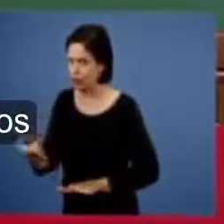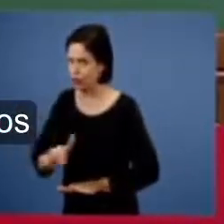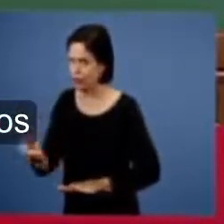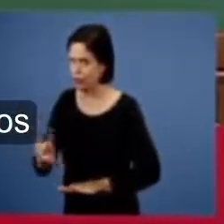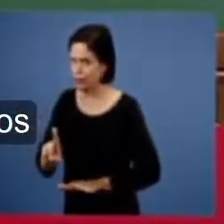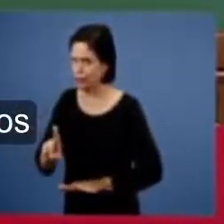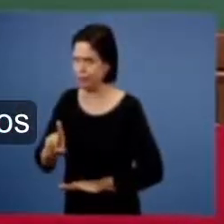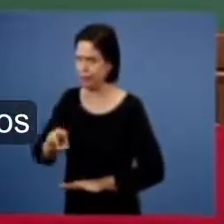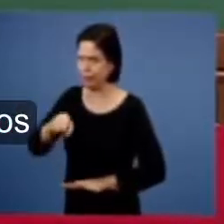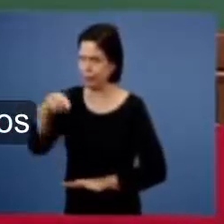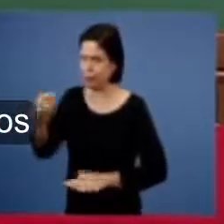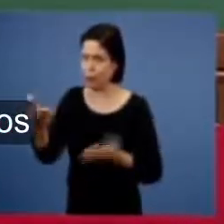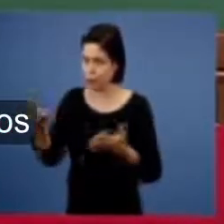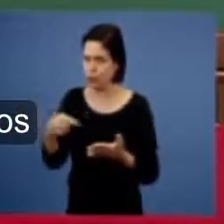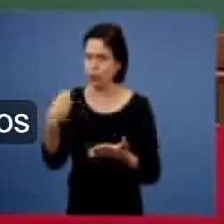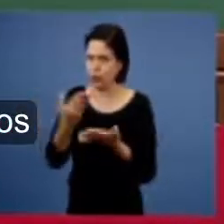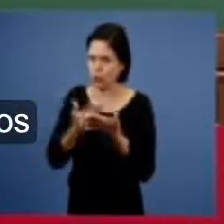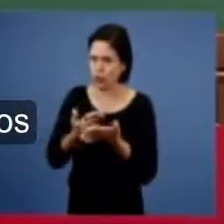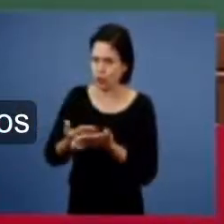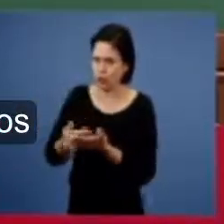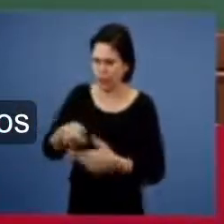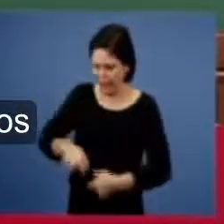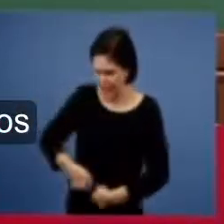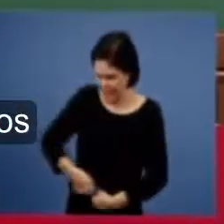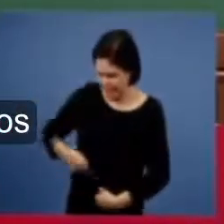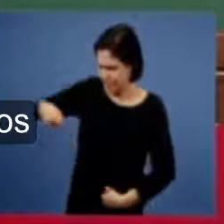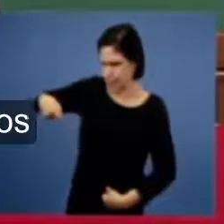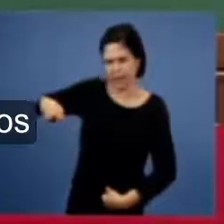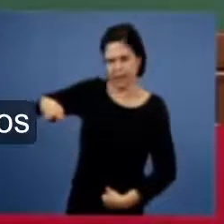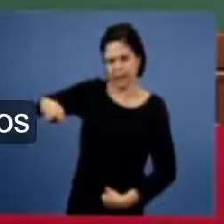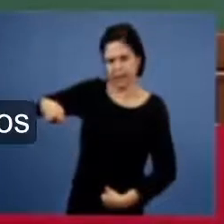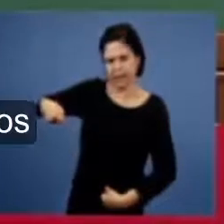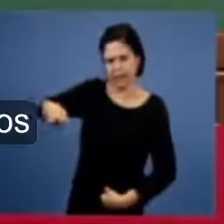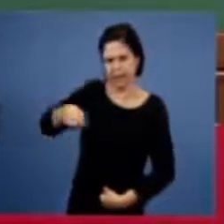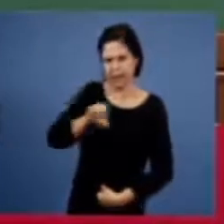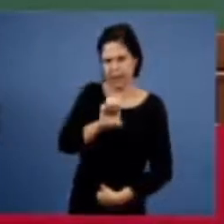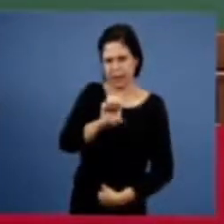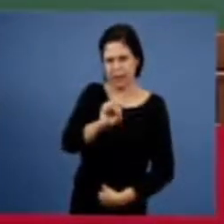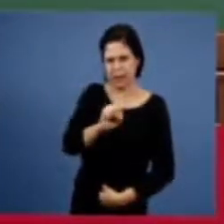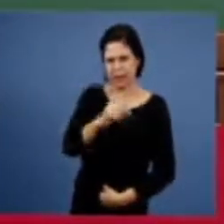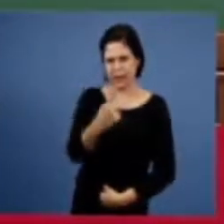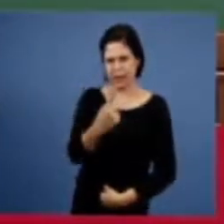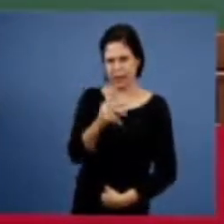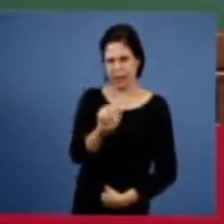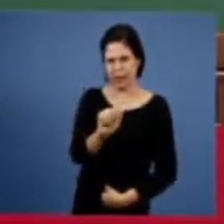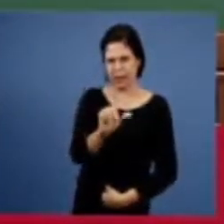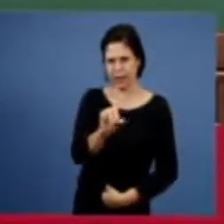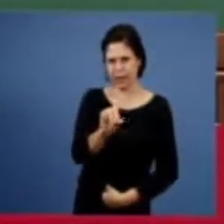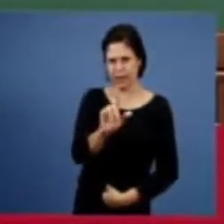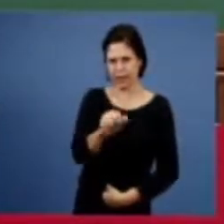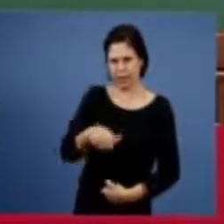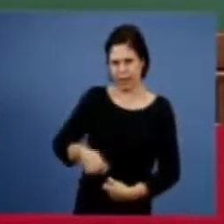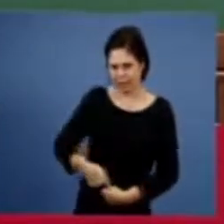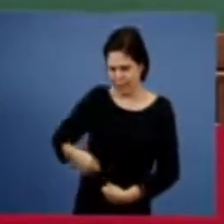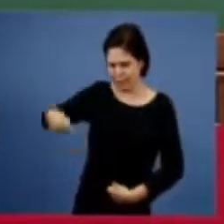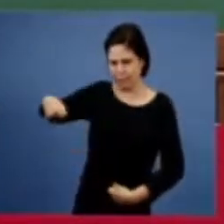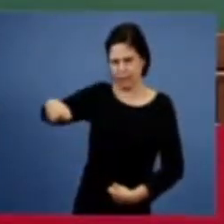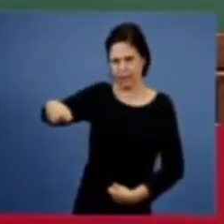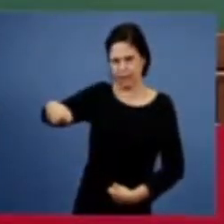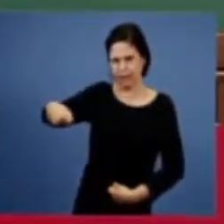que nós vamos ver hoje na igreja de Pérgamo vamos ver a espada